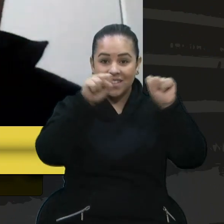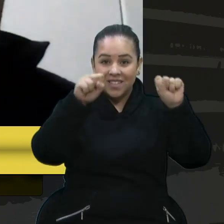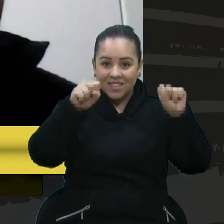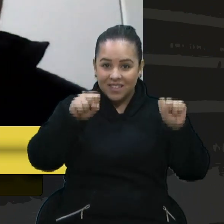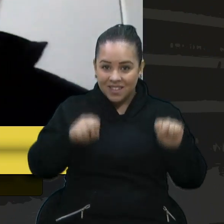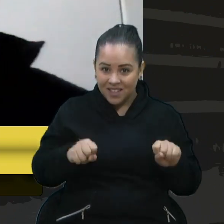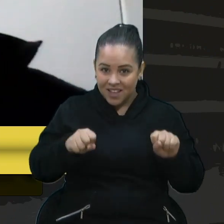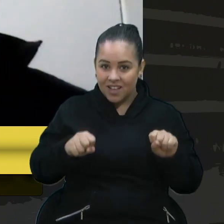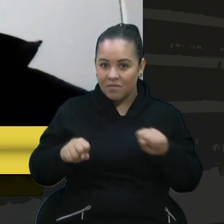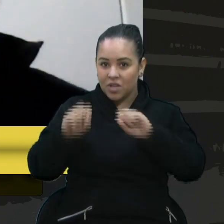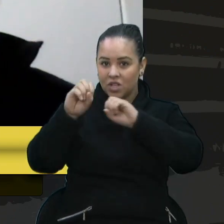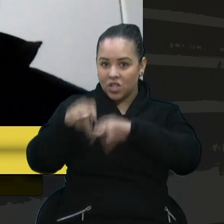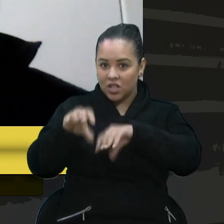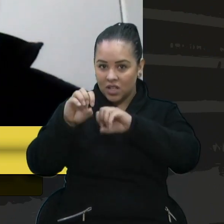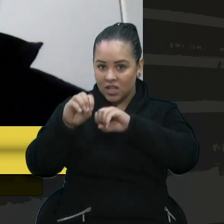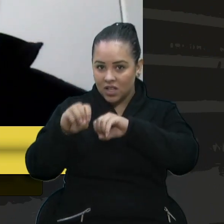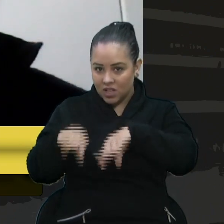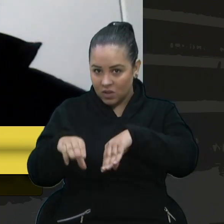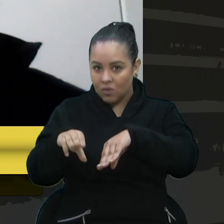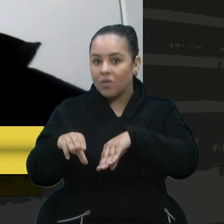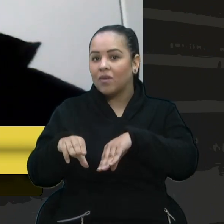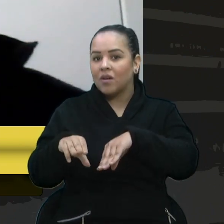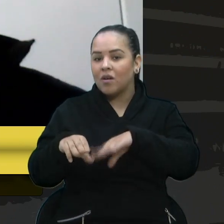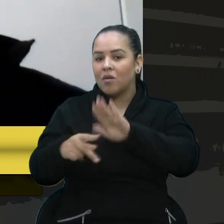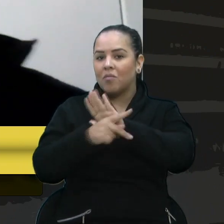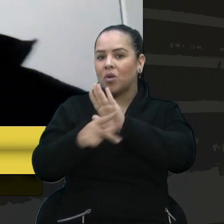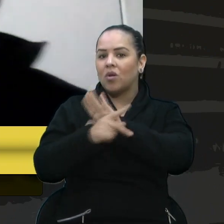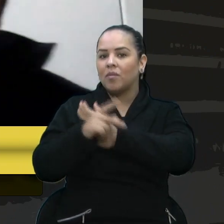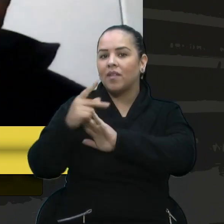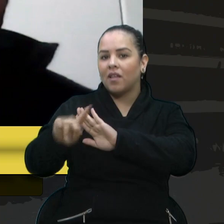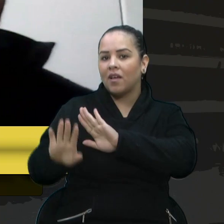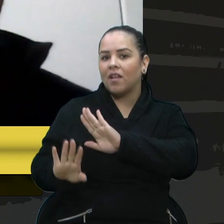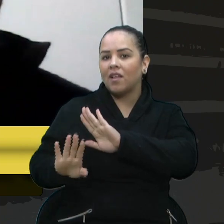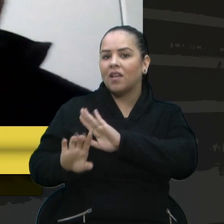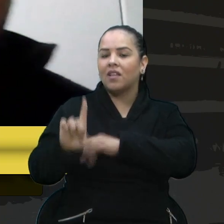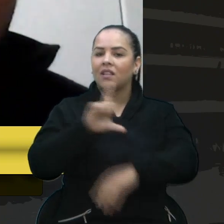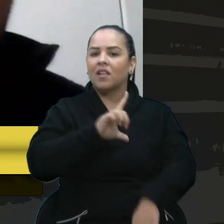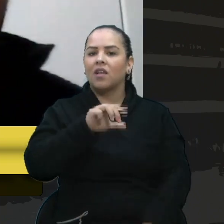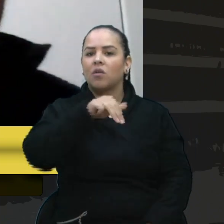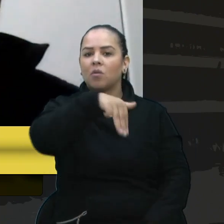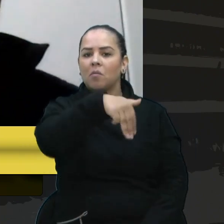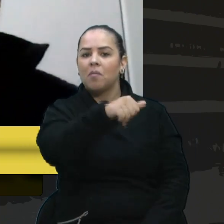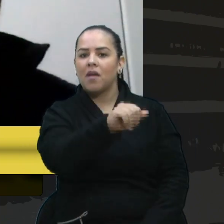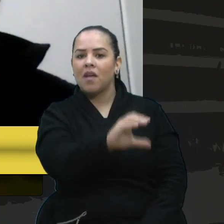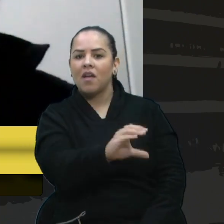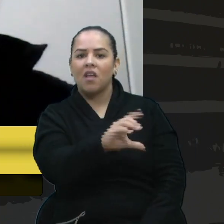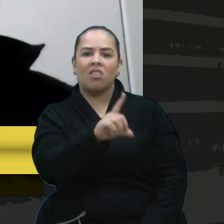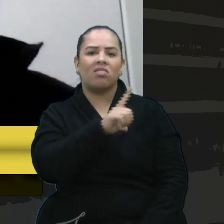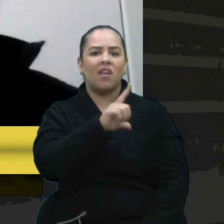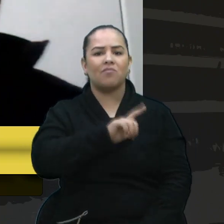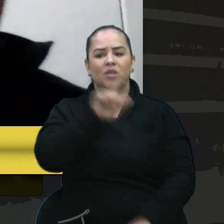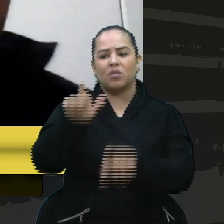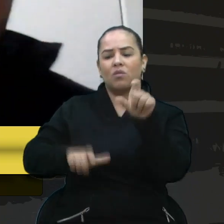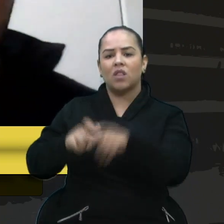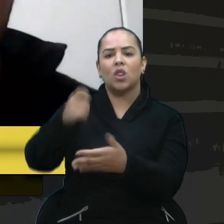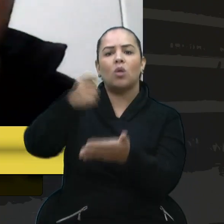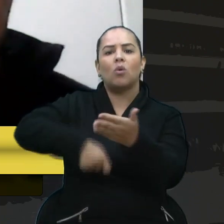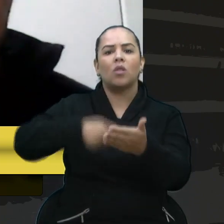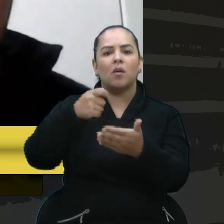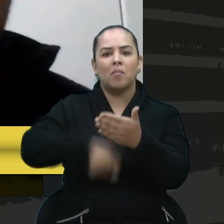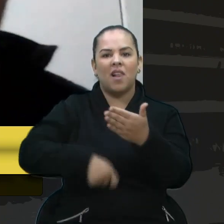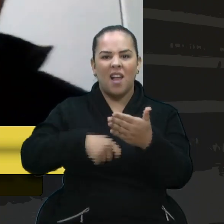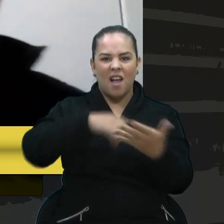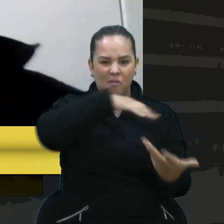brasileiro do qual o MEC faz parte, inclusive lá no MEC tem gente que defende o terraplanismo, tem gente que defende outras